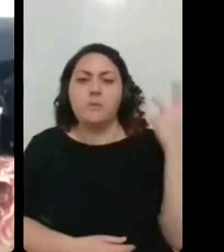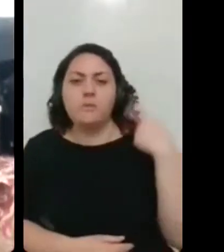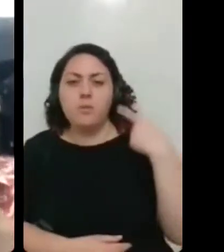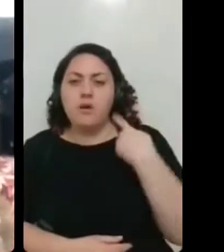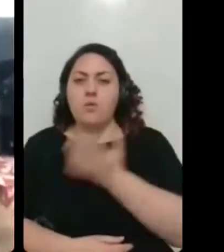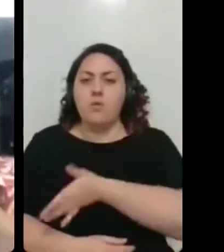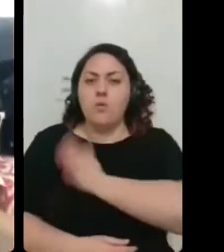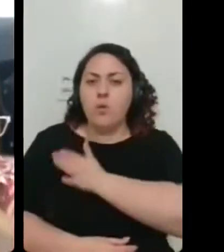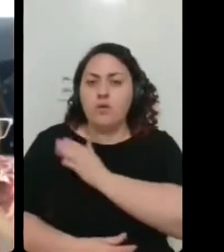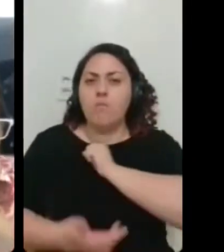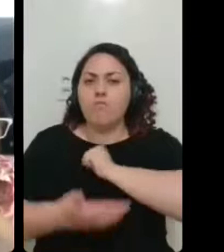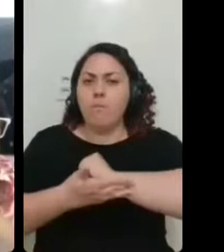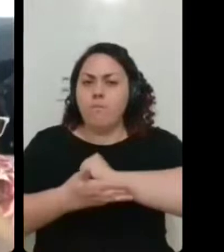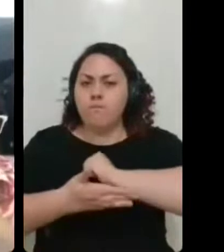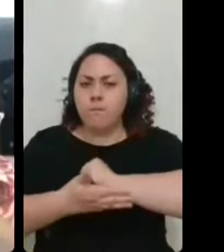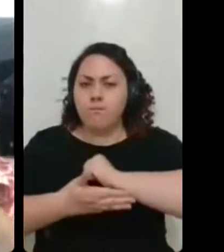trabalhar mais, né?